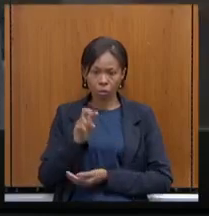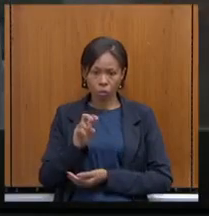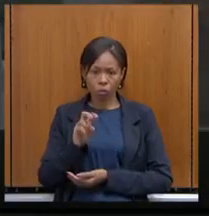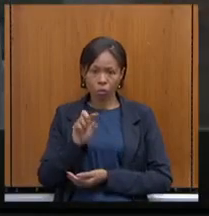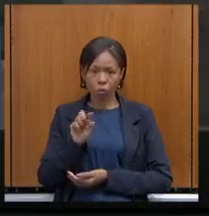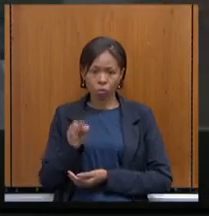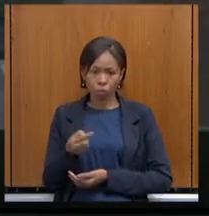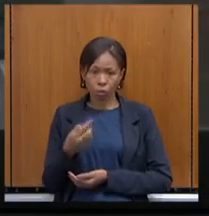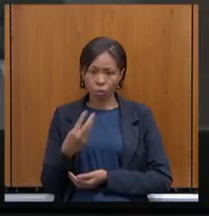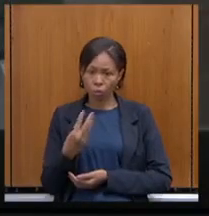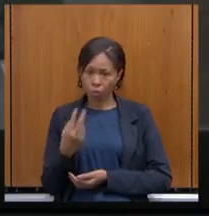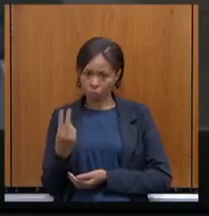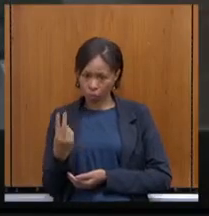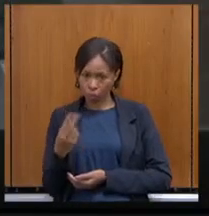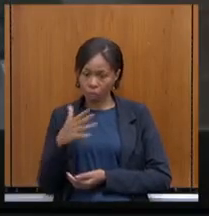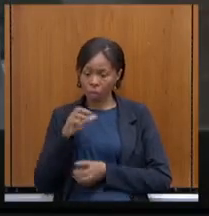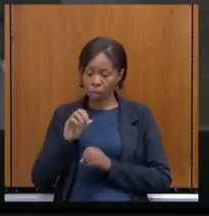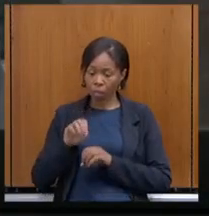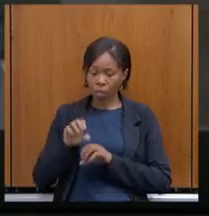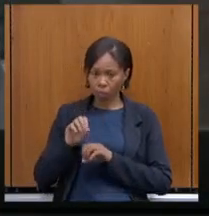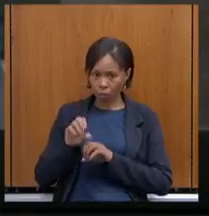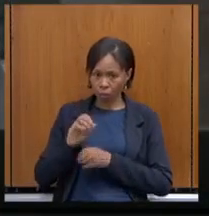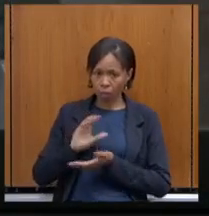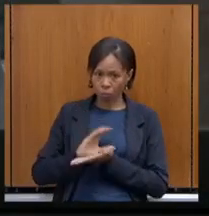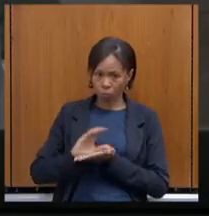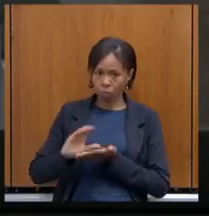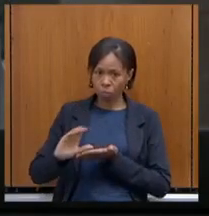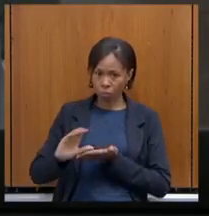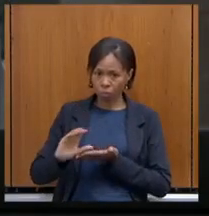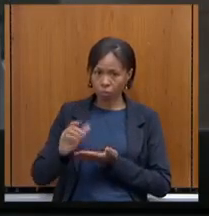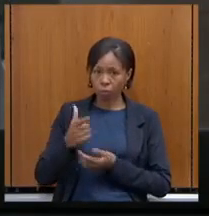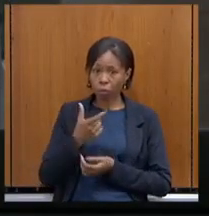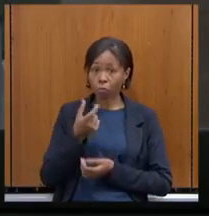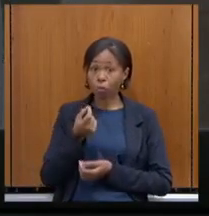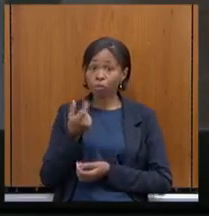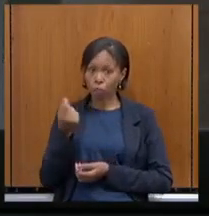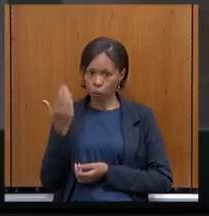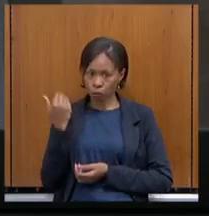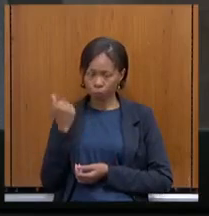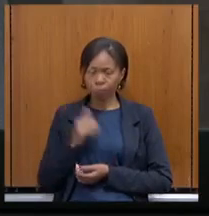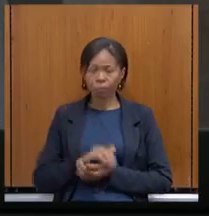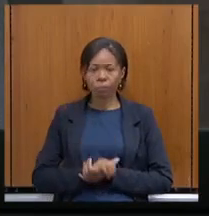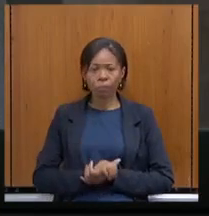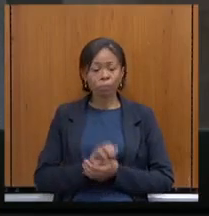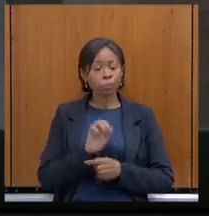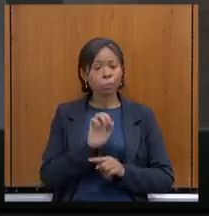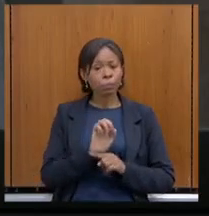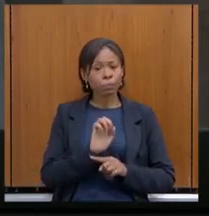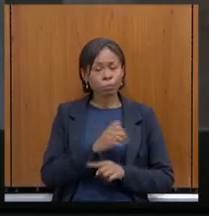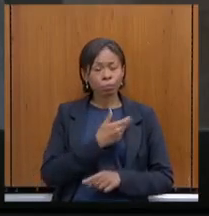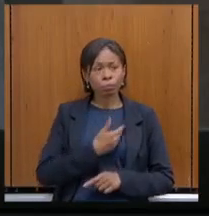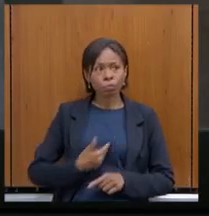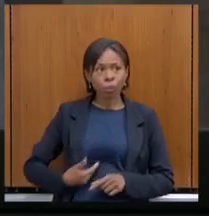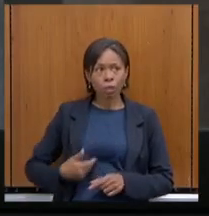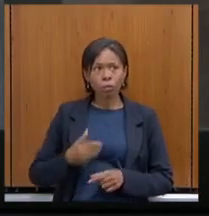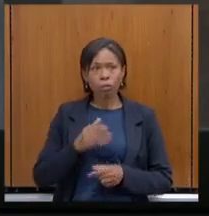arrecadação na educação, em 2020. O Estado considerou como investimento em educação